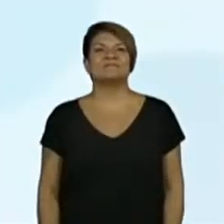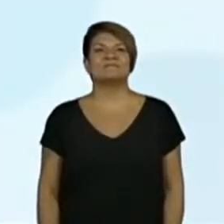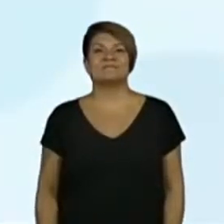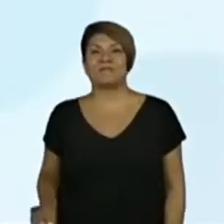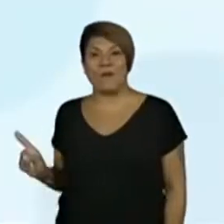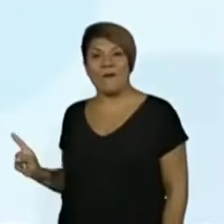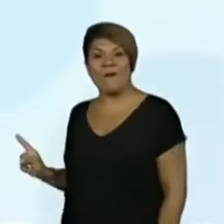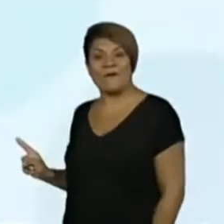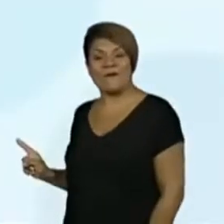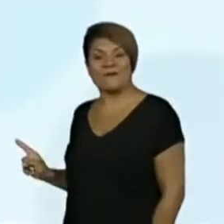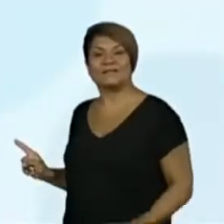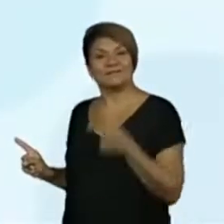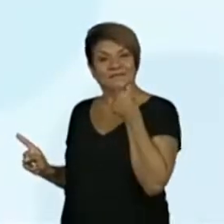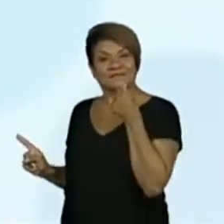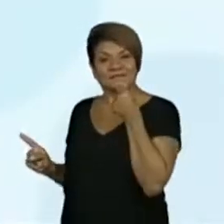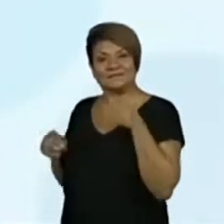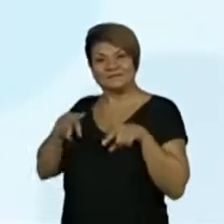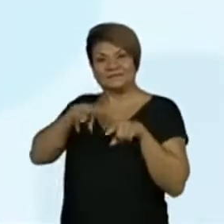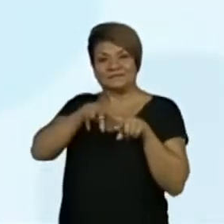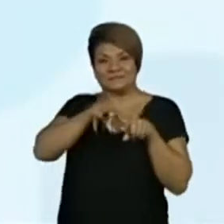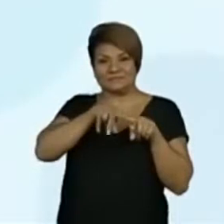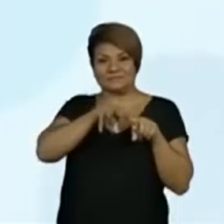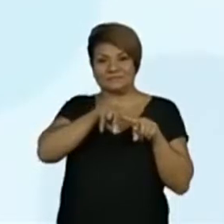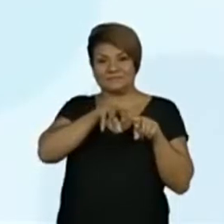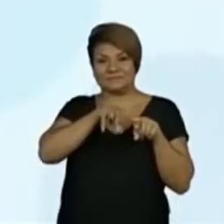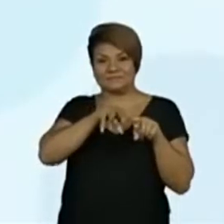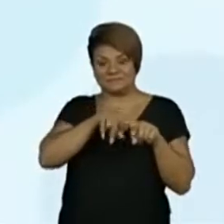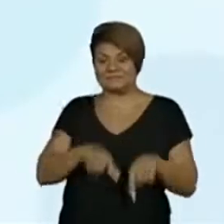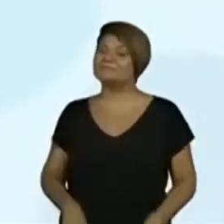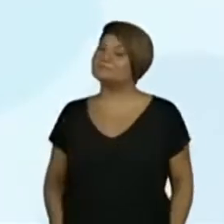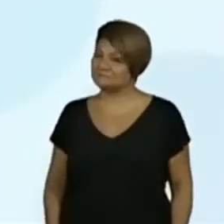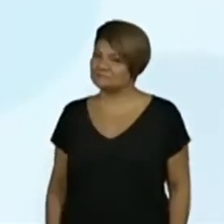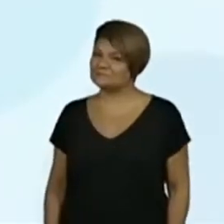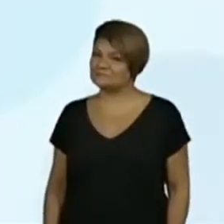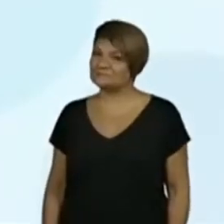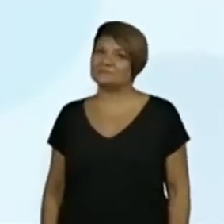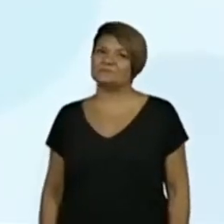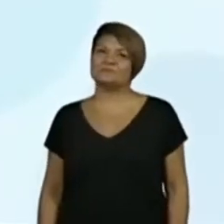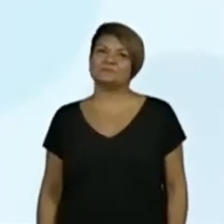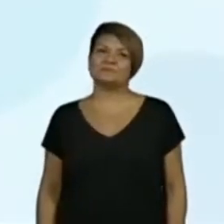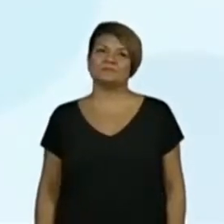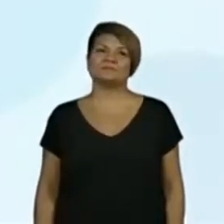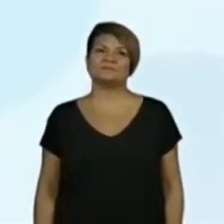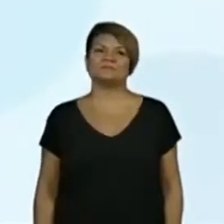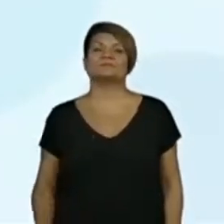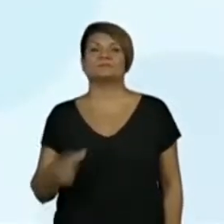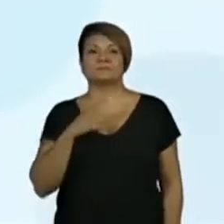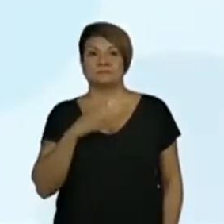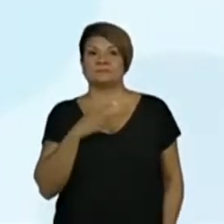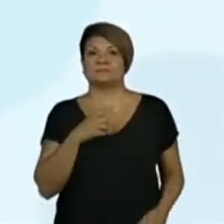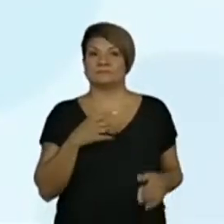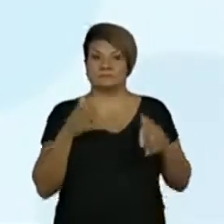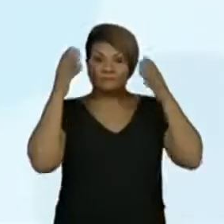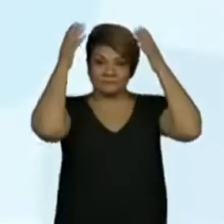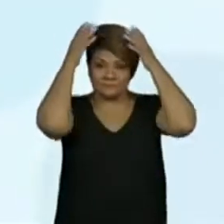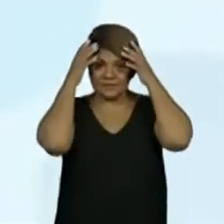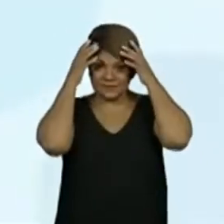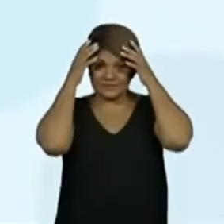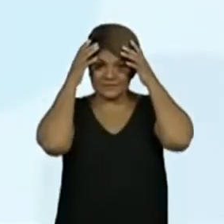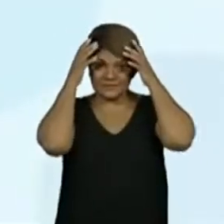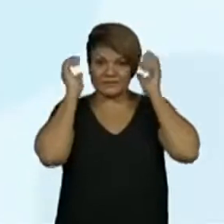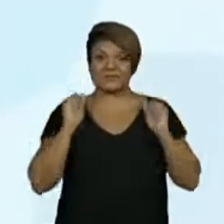Olha lá. Então, a gente tem ele de capacete.